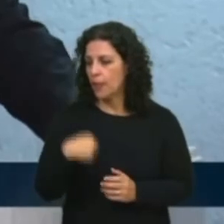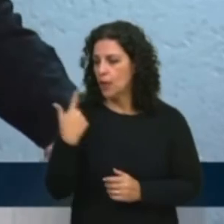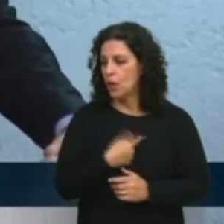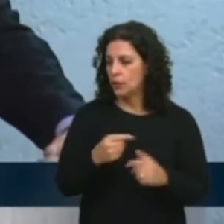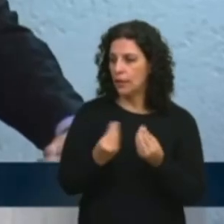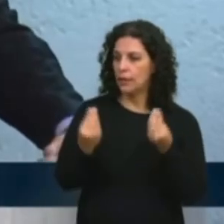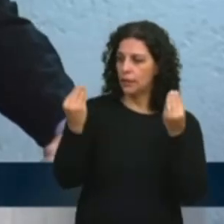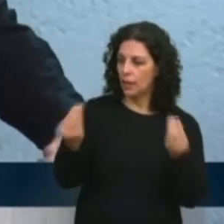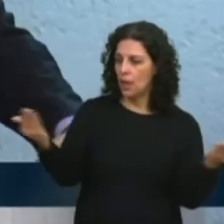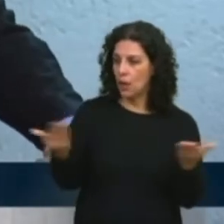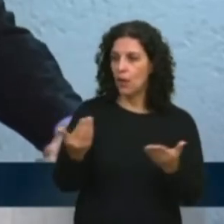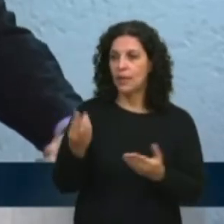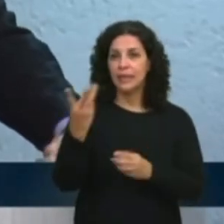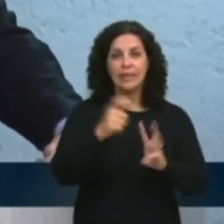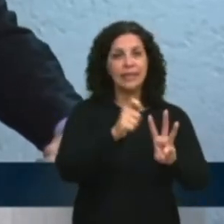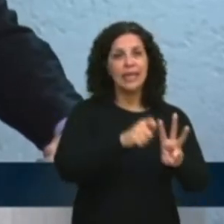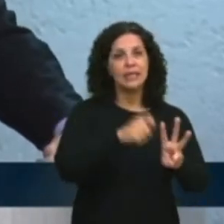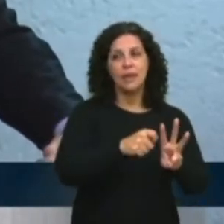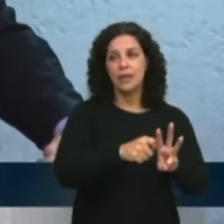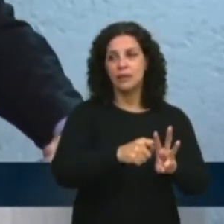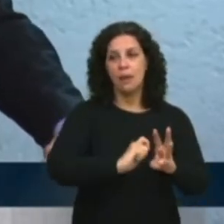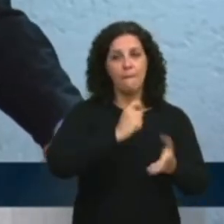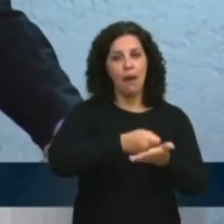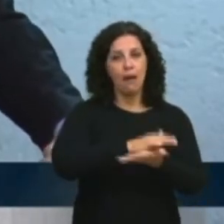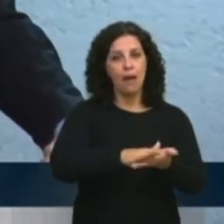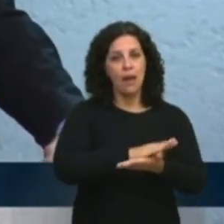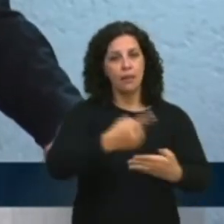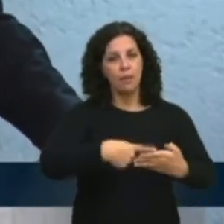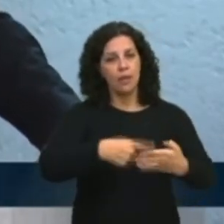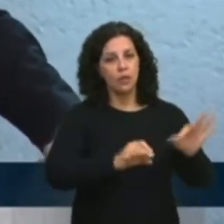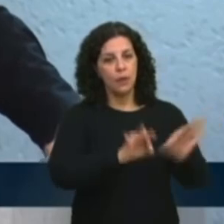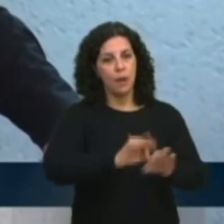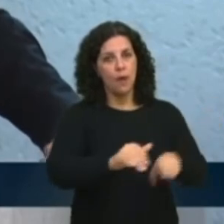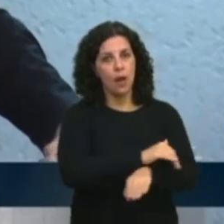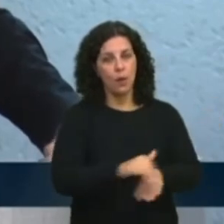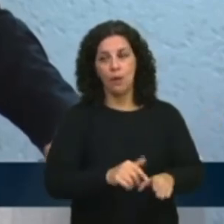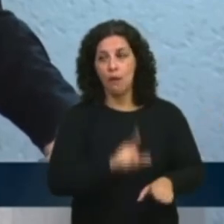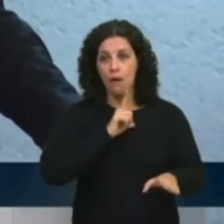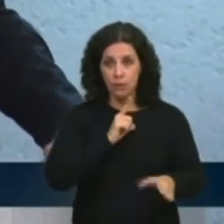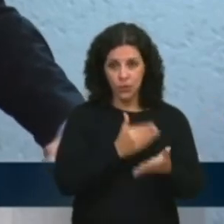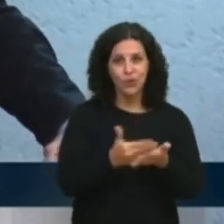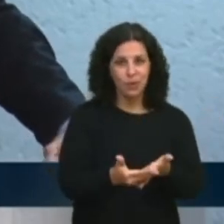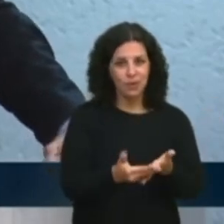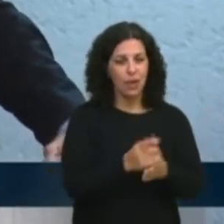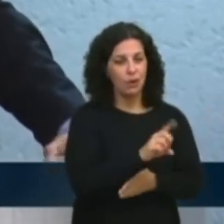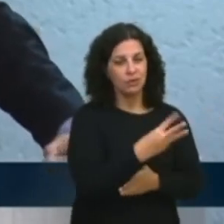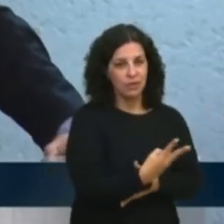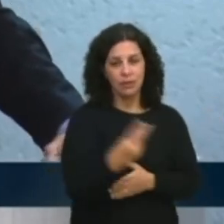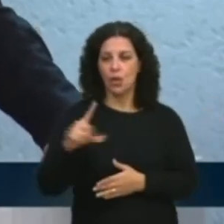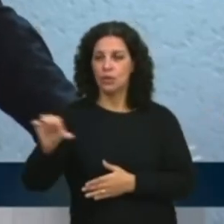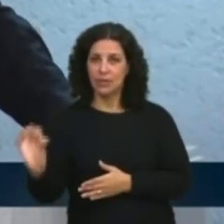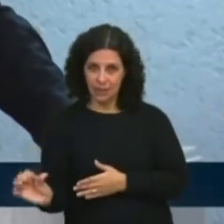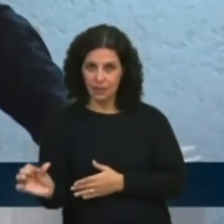concedido três meses para que não haja cobrança do pedágio, para que haja a recuperação da via desses trechos do lote 3